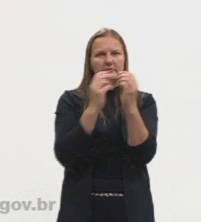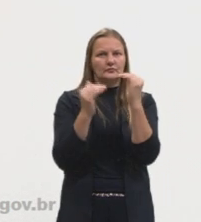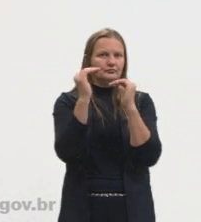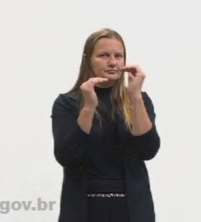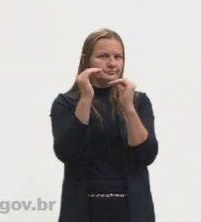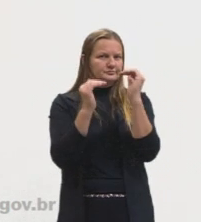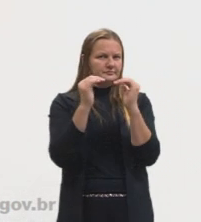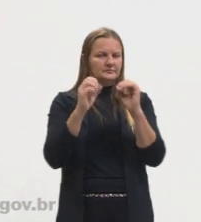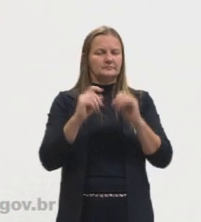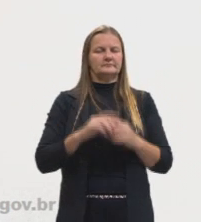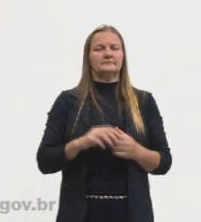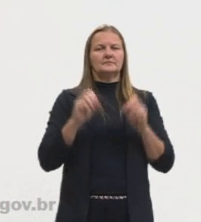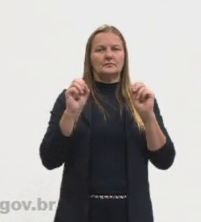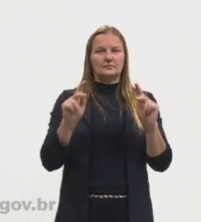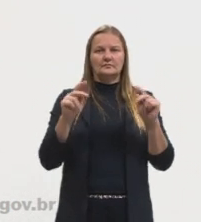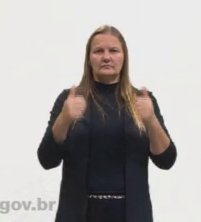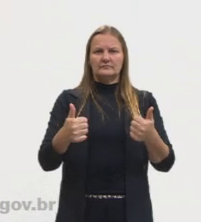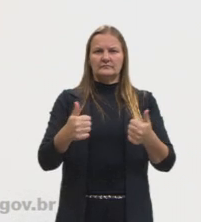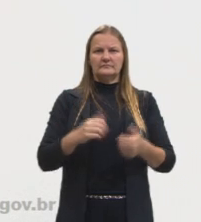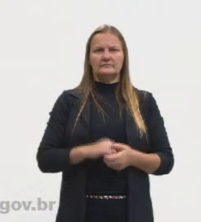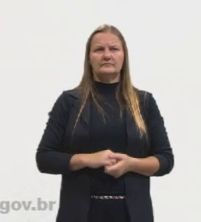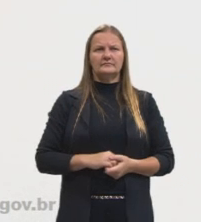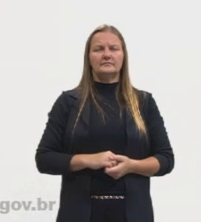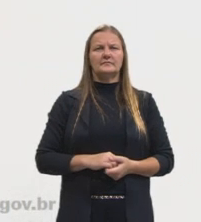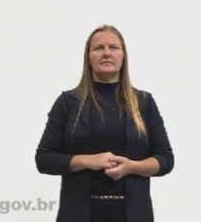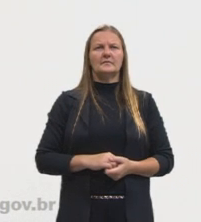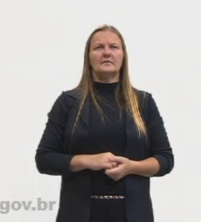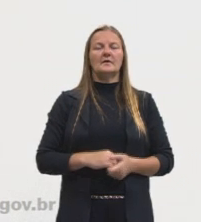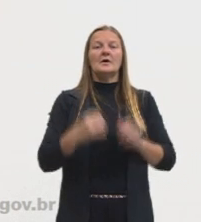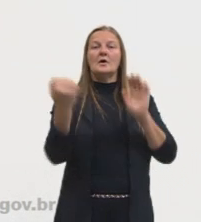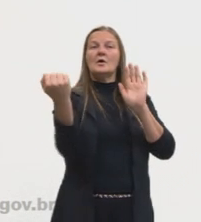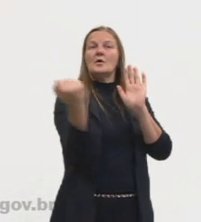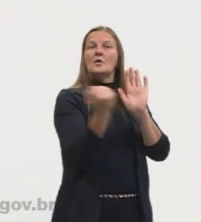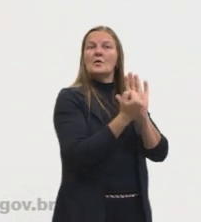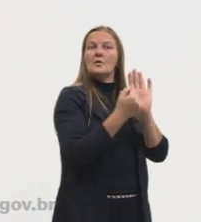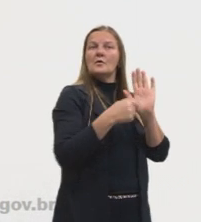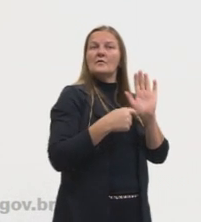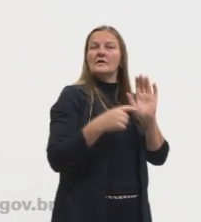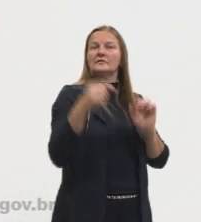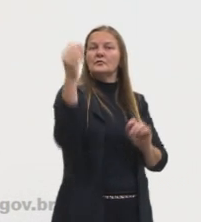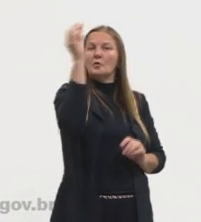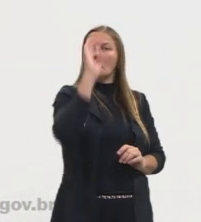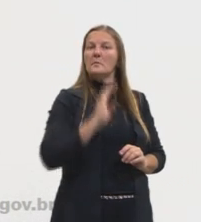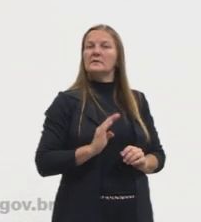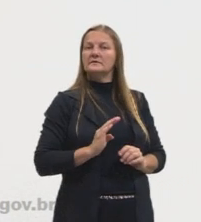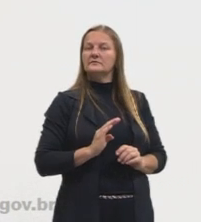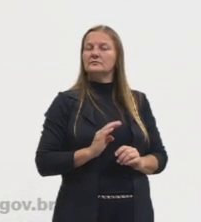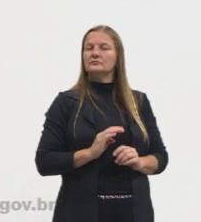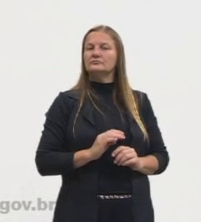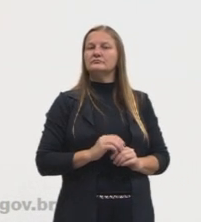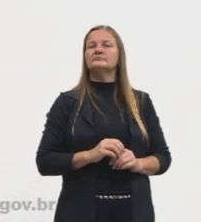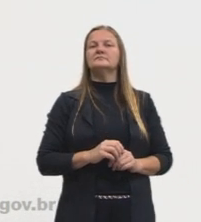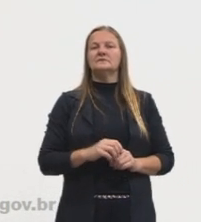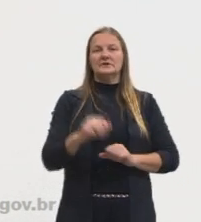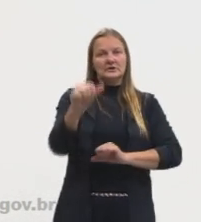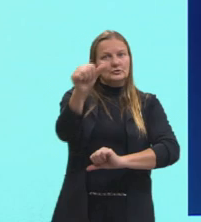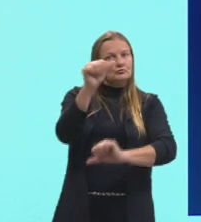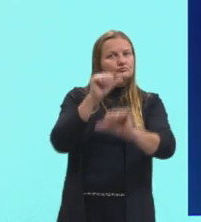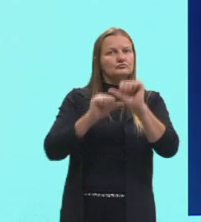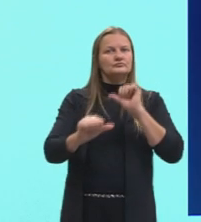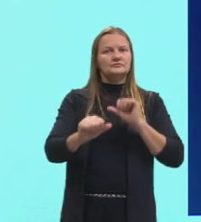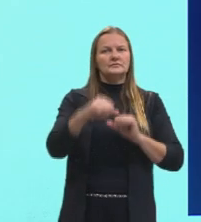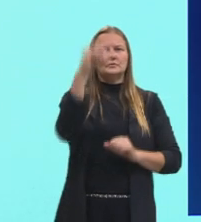superficial, tá, meninos e meninas? Mas, efeitos no Brasil, completamente ao contrário do El Ninho, certo?